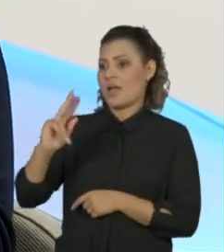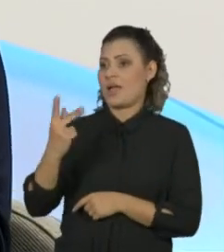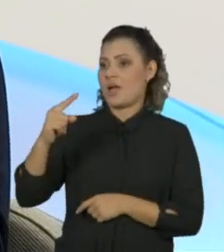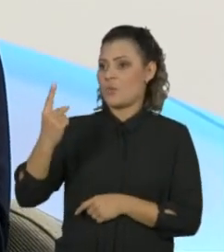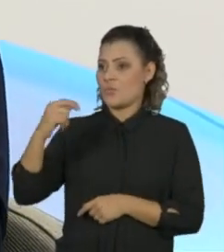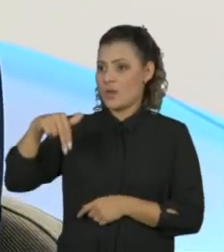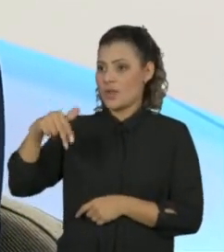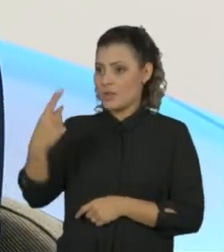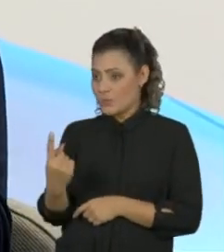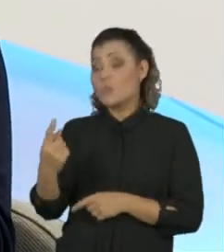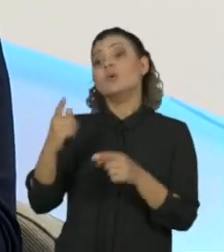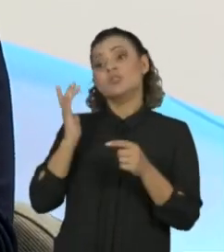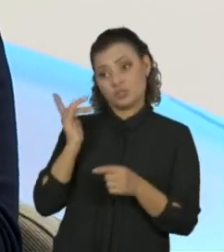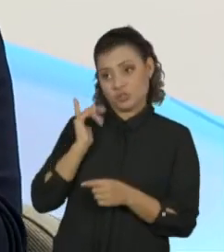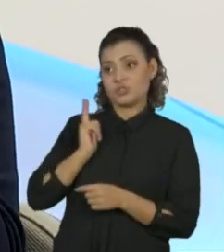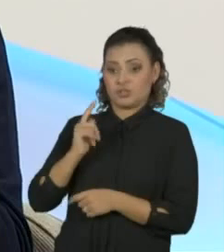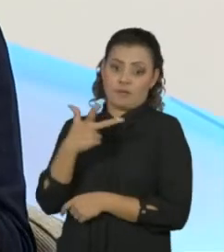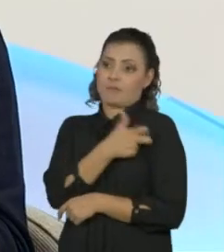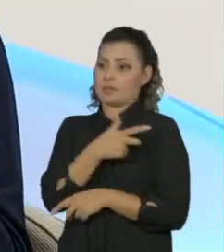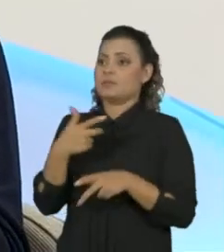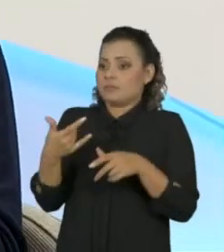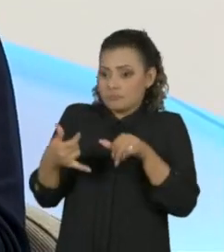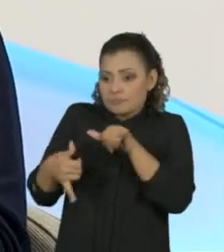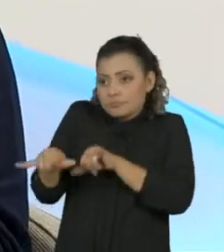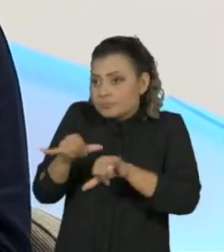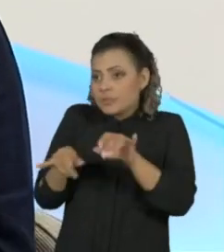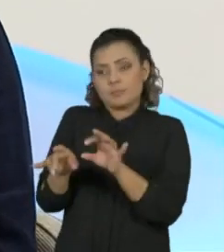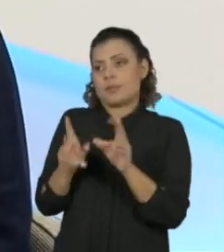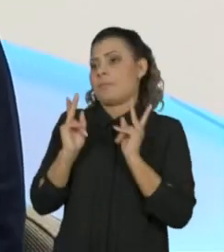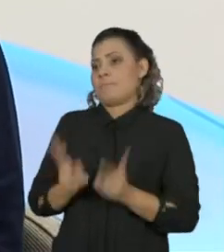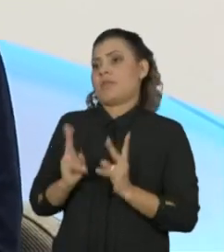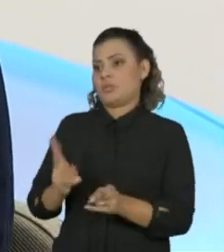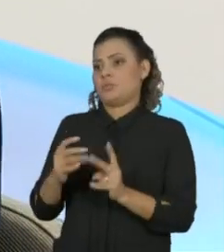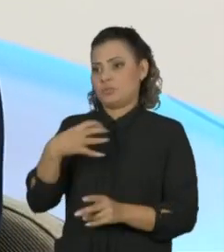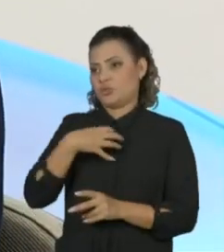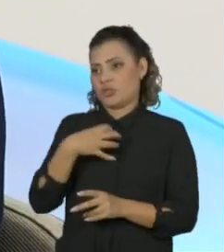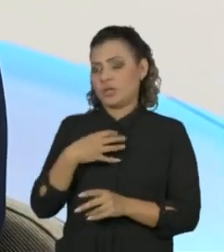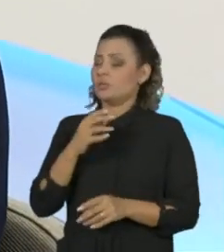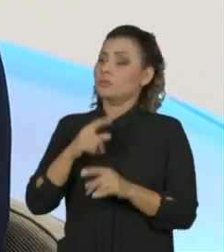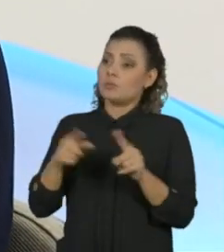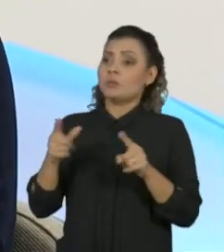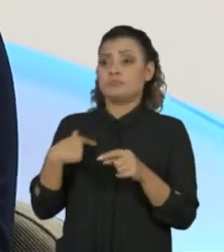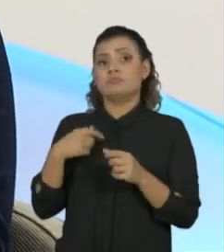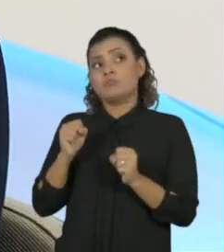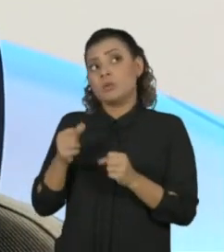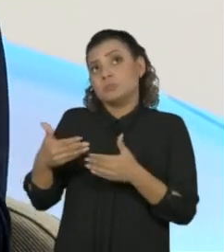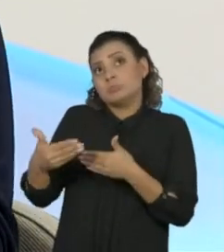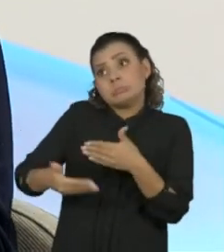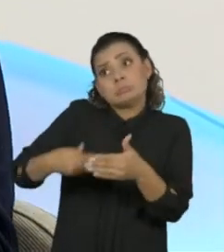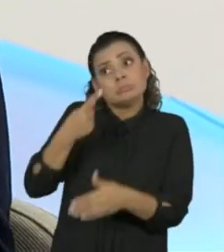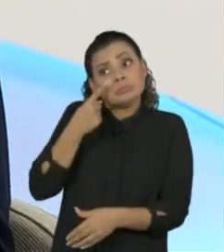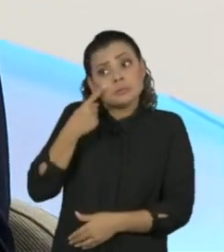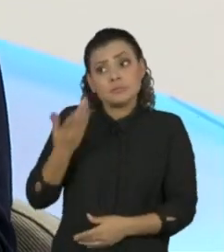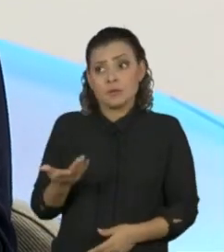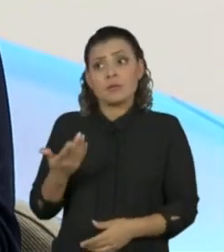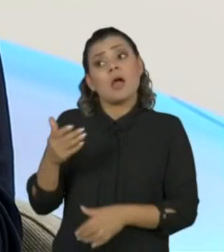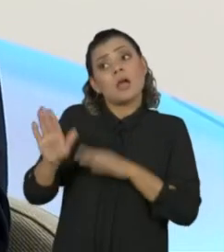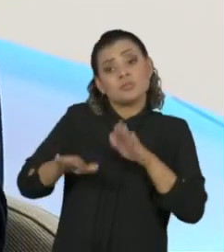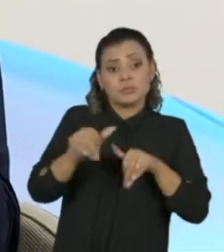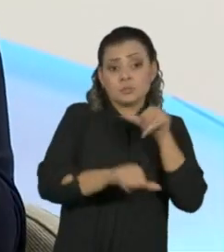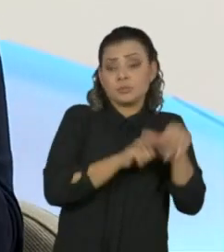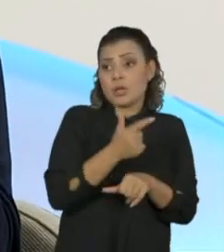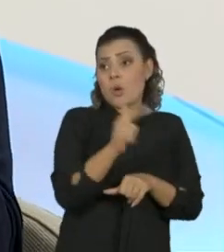tem vacina de influenza, só trocou o ingrediente, mas o preparo é mesmo. Quando a gente chegar em uma vacina agora, pode ser bem o caso. Pode ser que talvez a gente tenha que trocar,